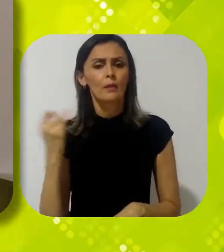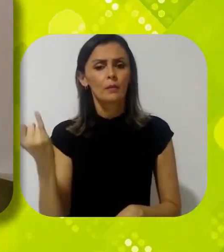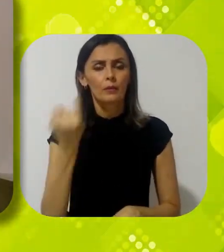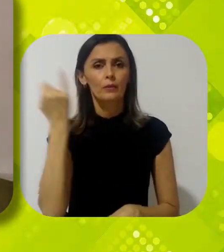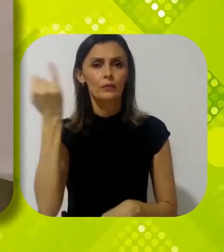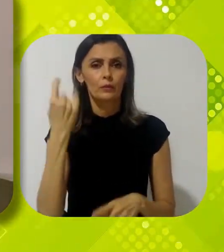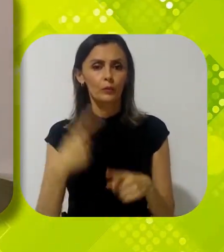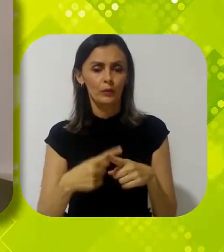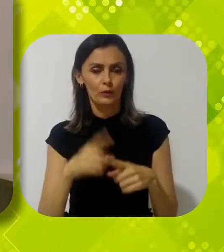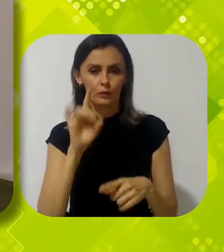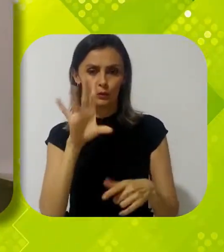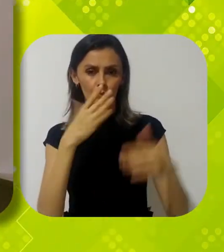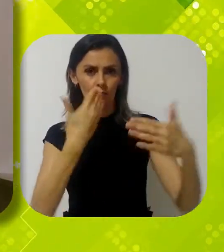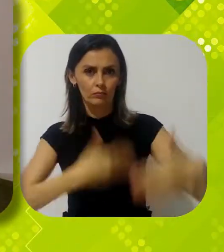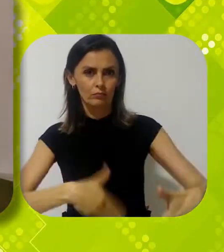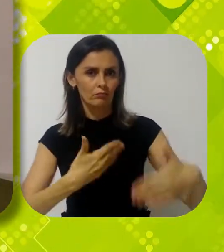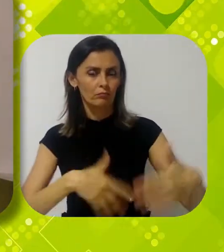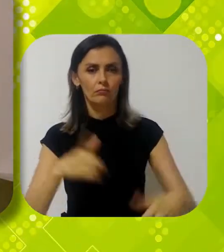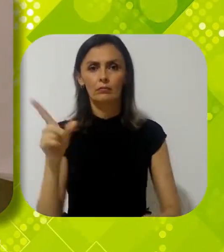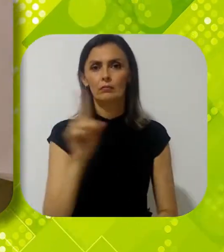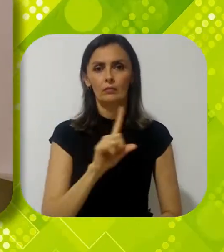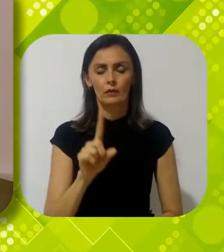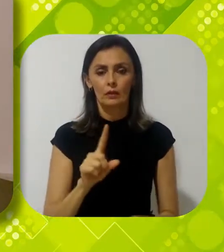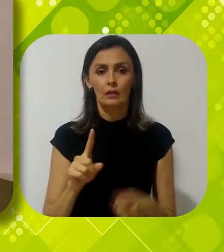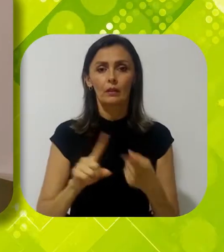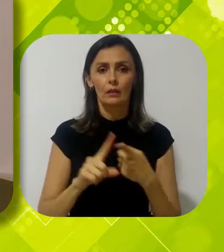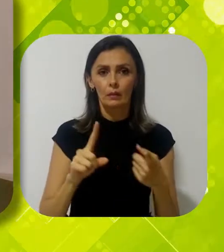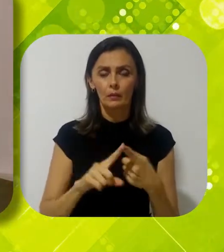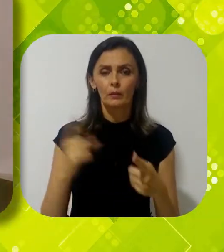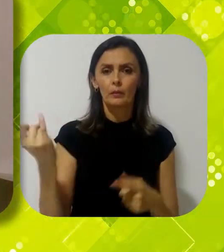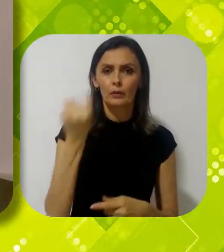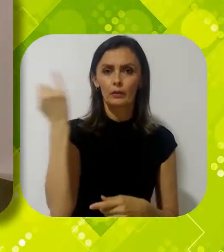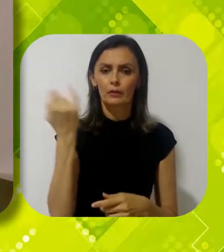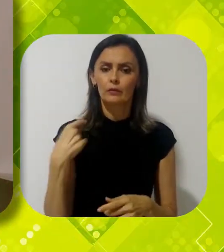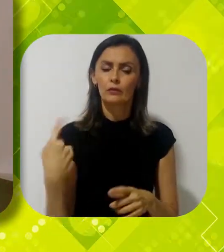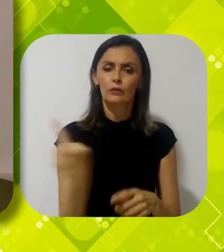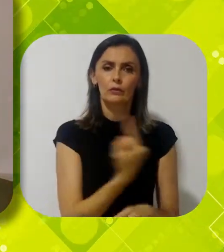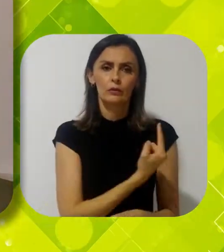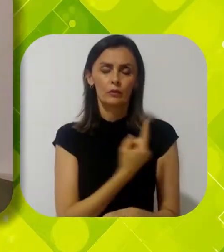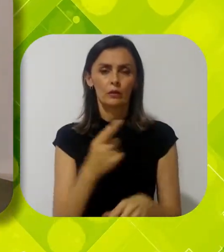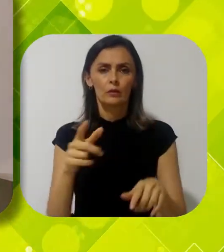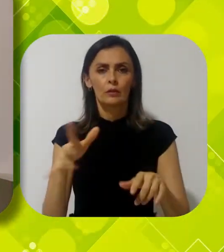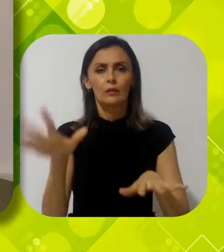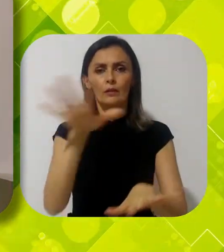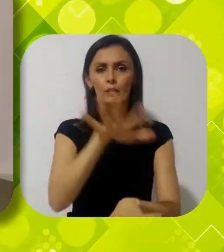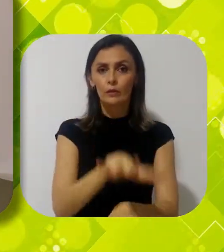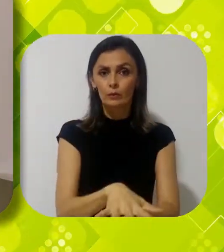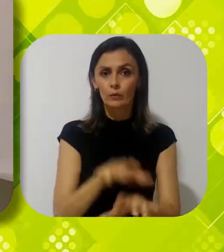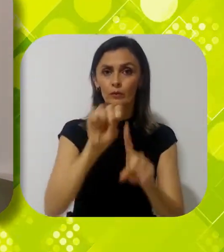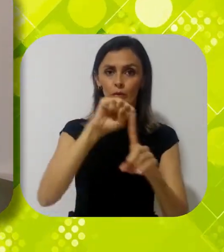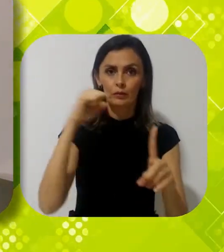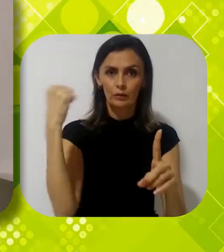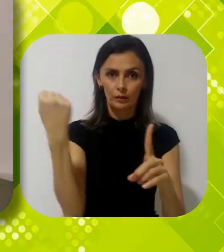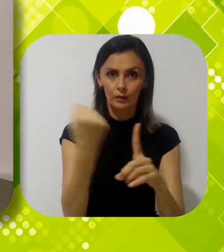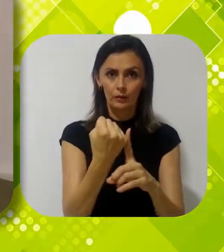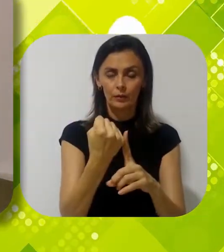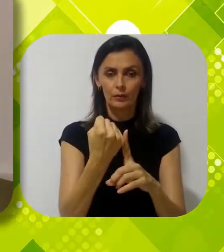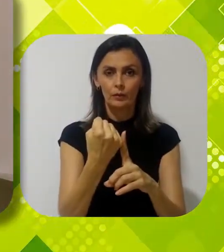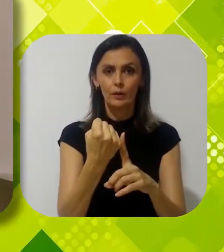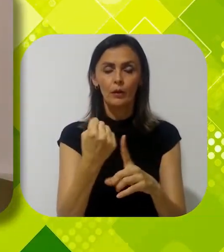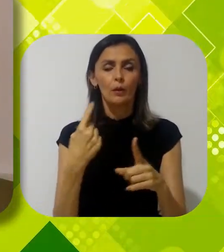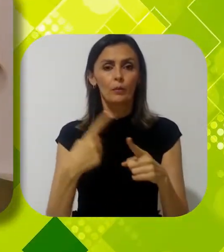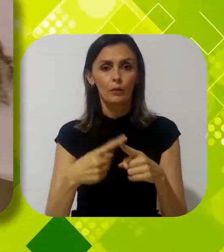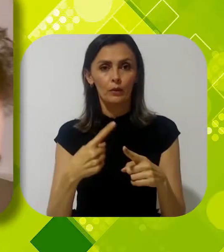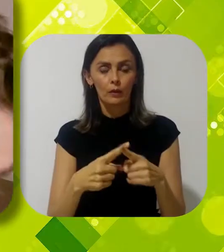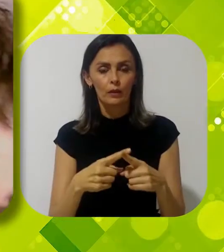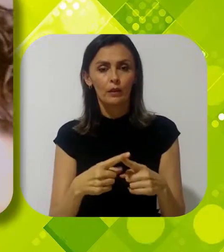além do processo seletivo e tanto dos meios tecnológicos para que nós possamos trabalhar, mas da própria inclusão social, onde